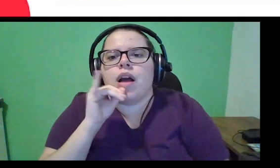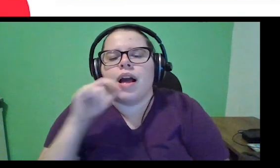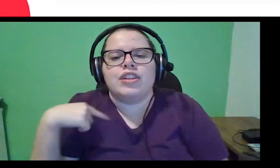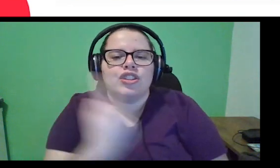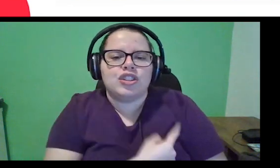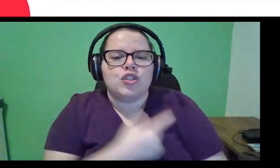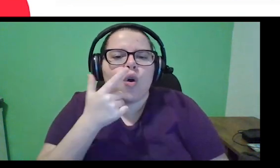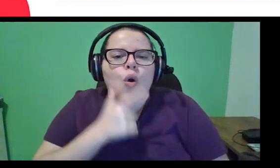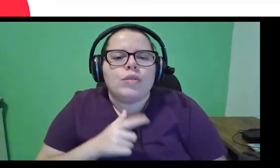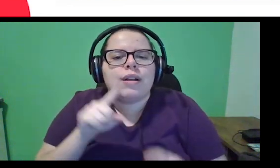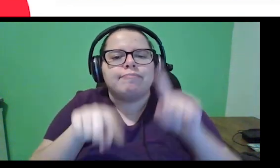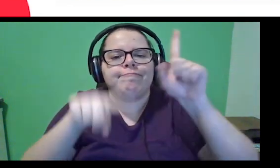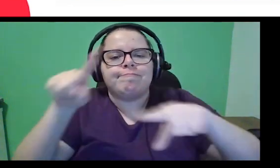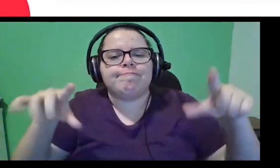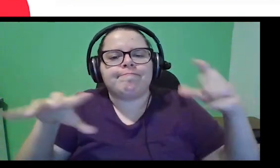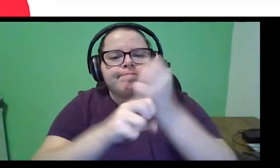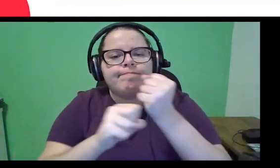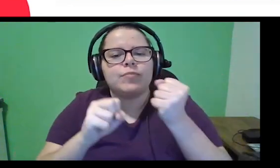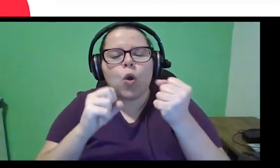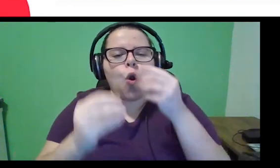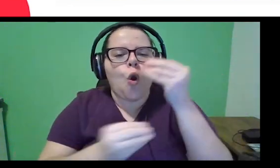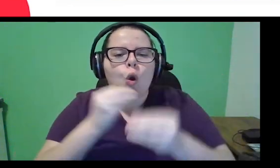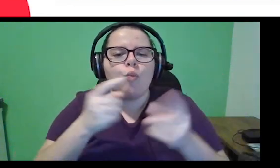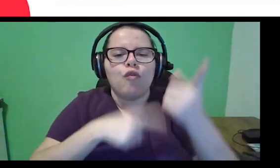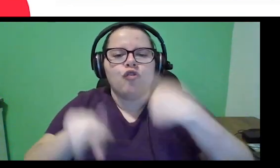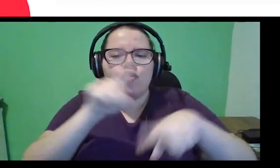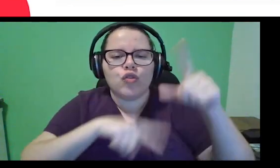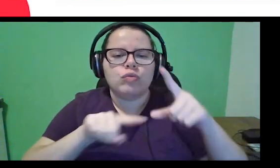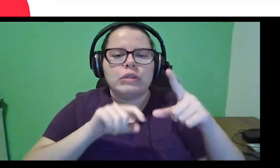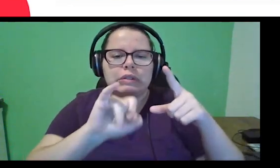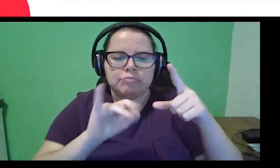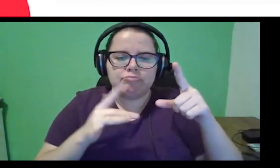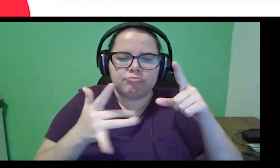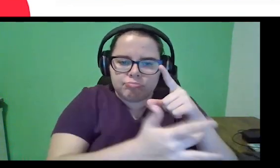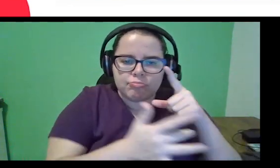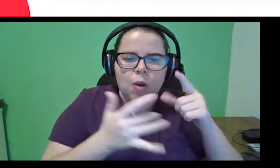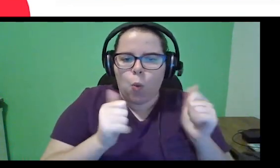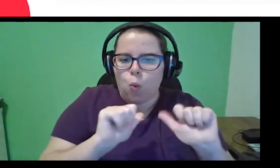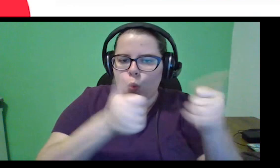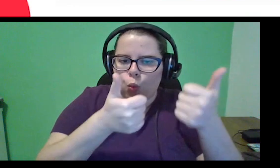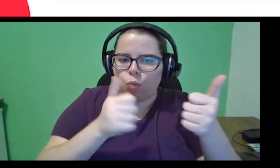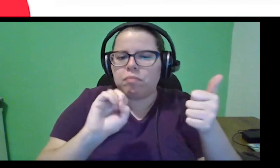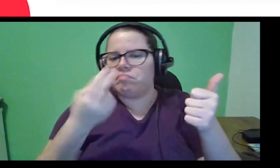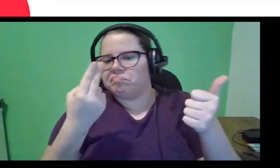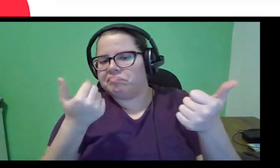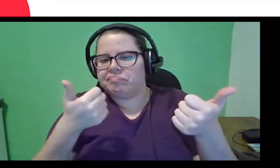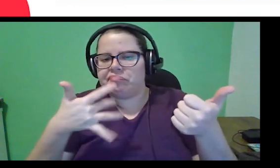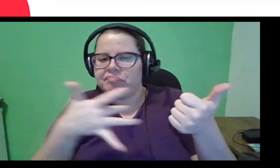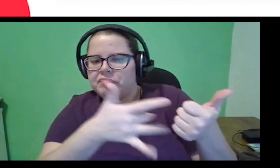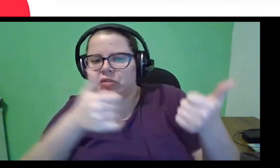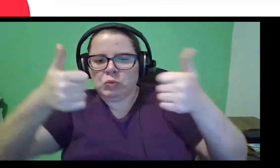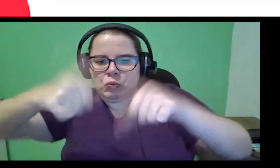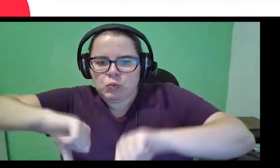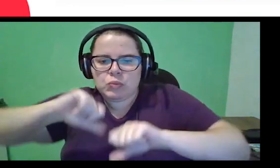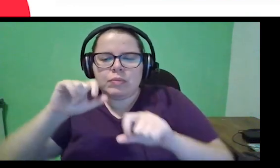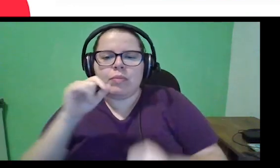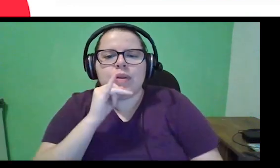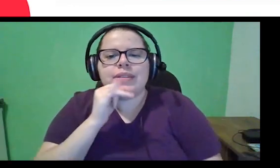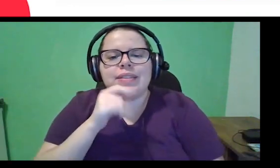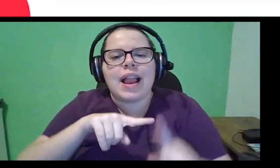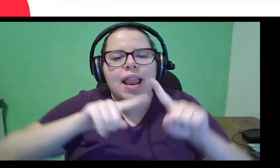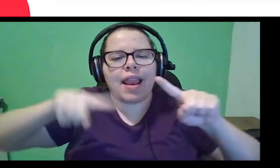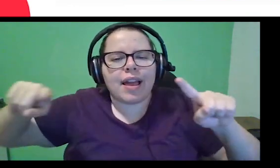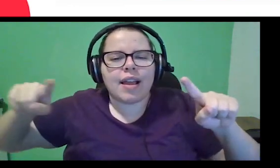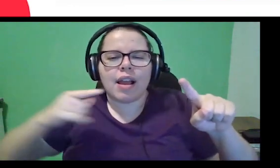a gente consegue medir a saúde do nosso fluxo, né? Se cada uma dessas linhas coloridas aqui representam